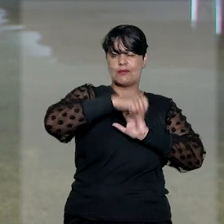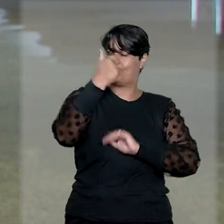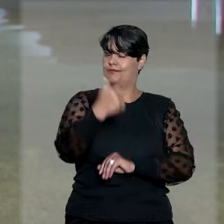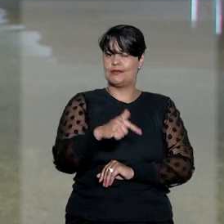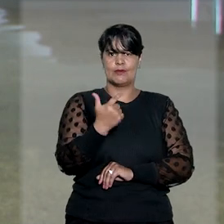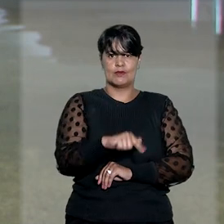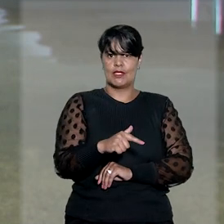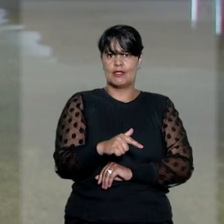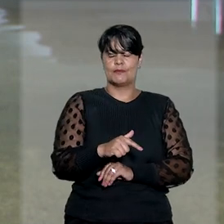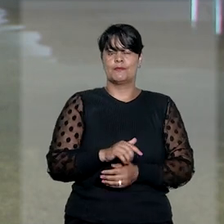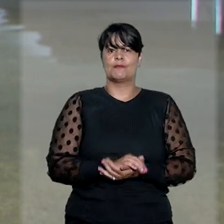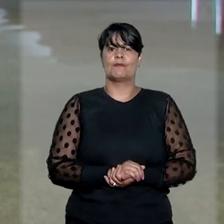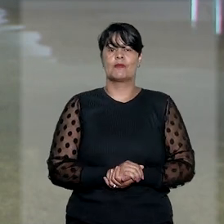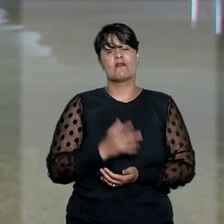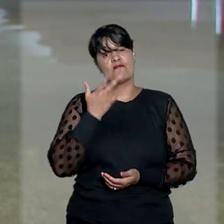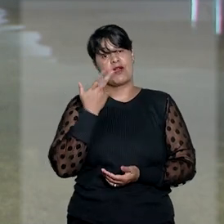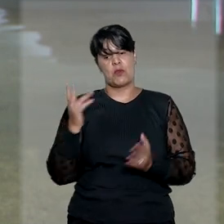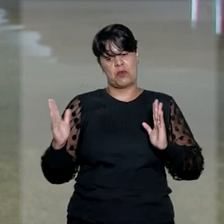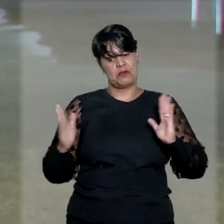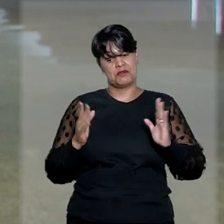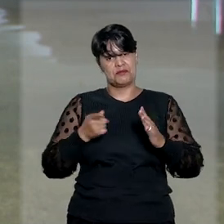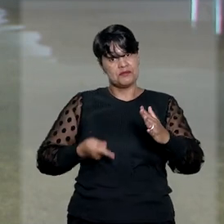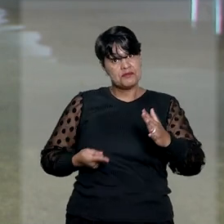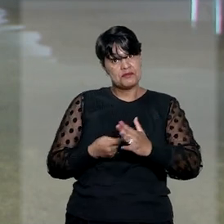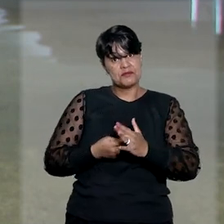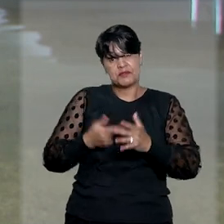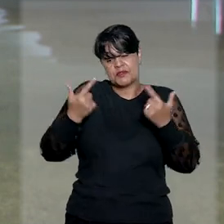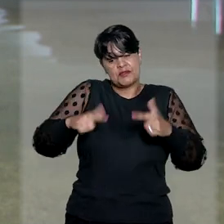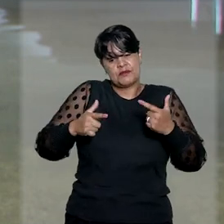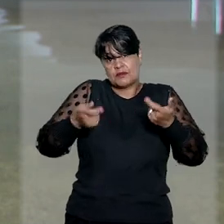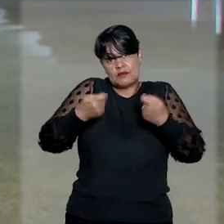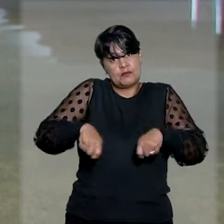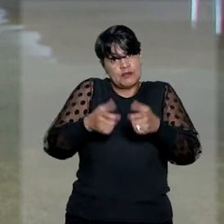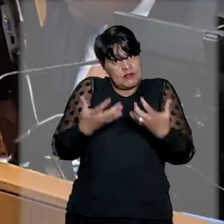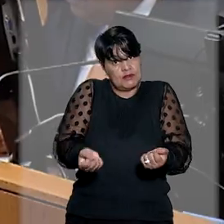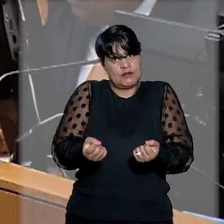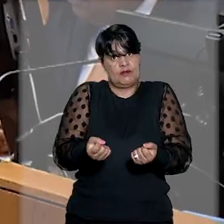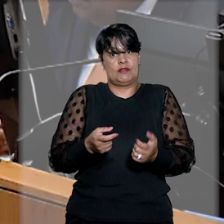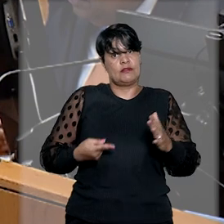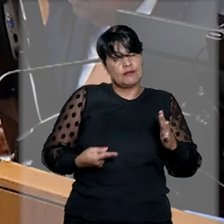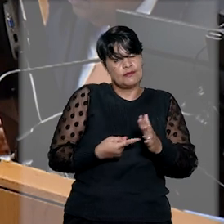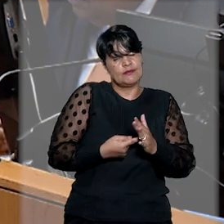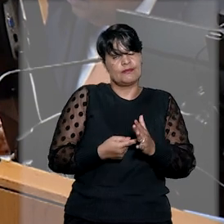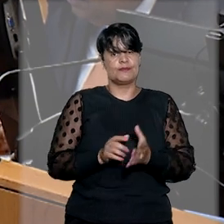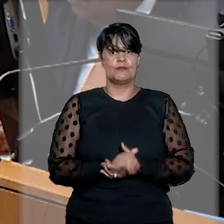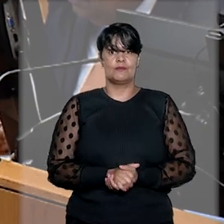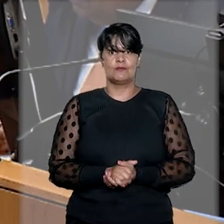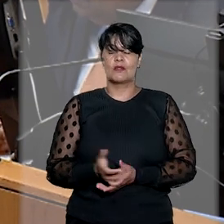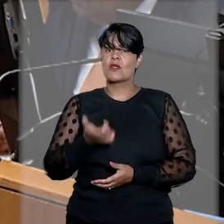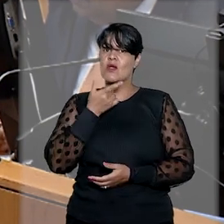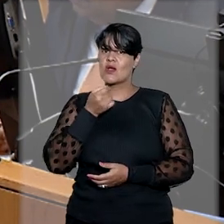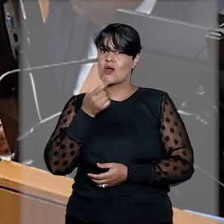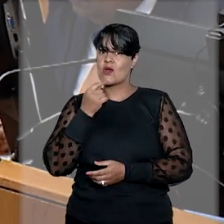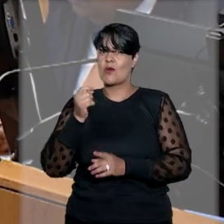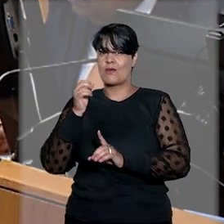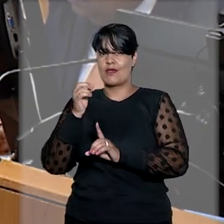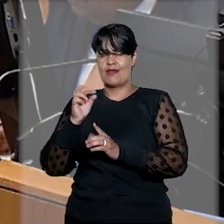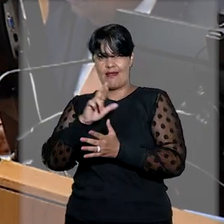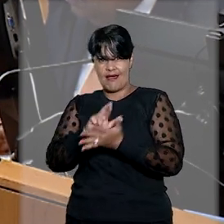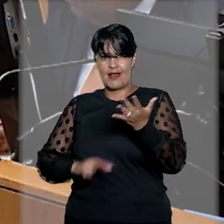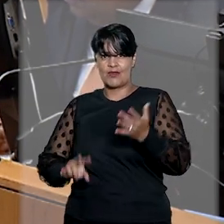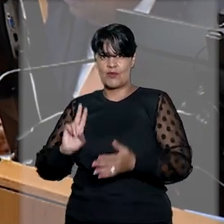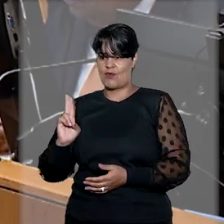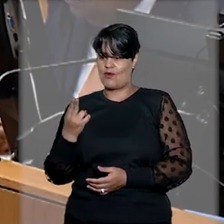sustentou haver inépcia da denúncia e falta da justa causa para a ação penal. O relator do processo, o ministro Herman Benjamin,